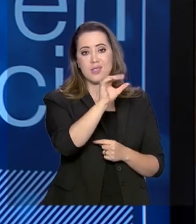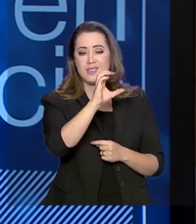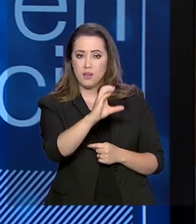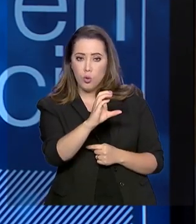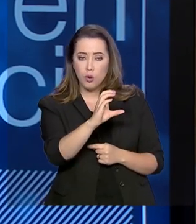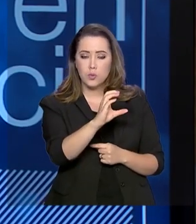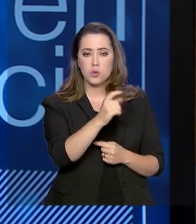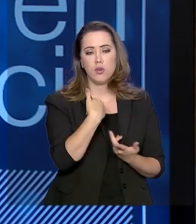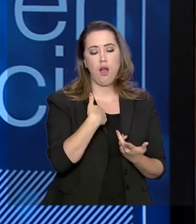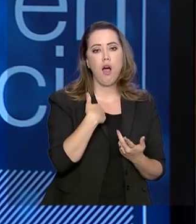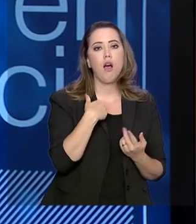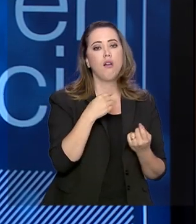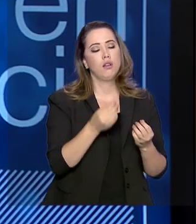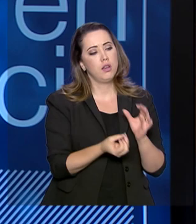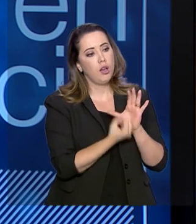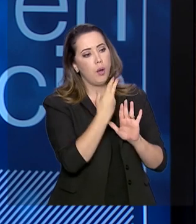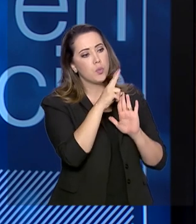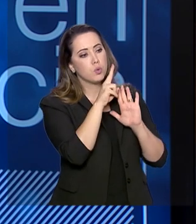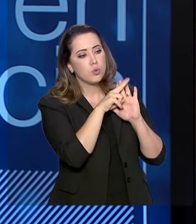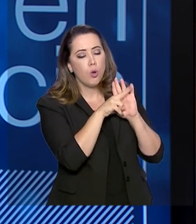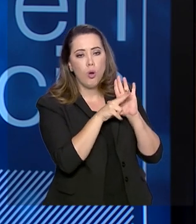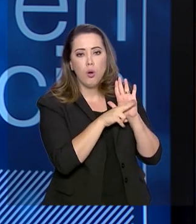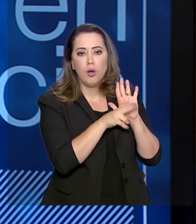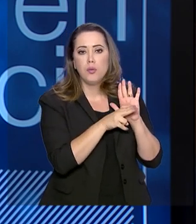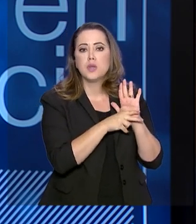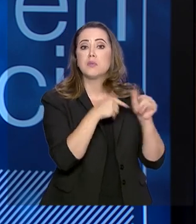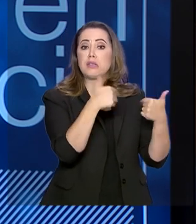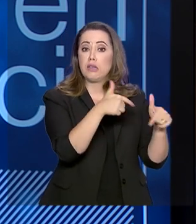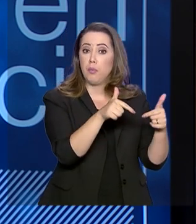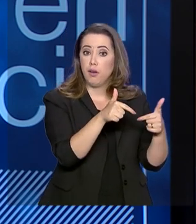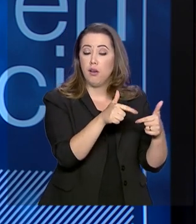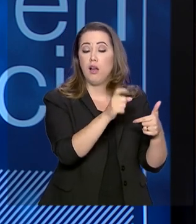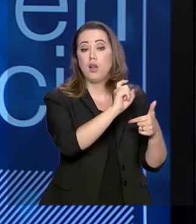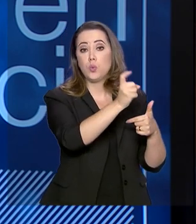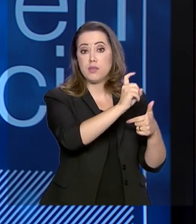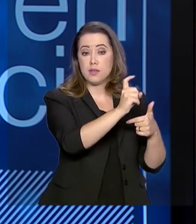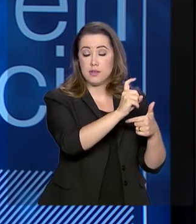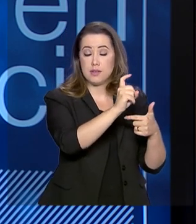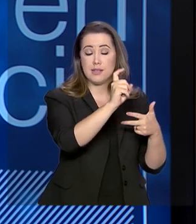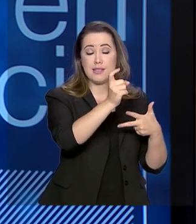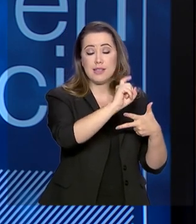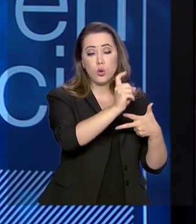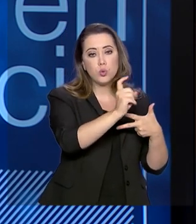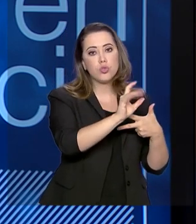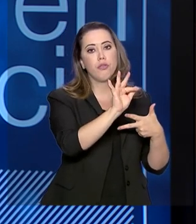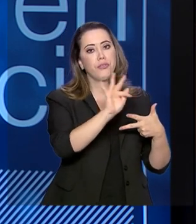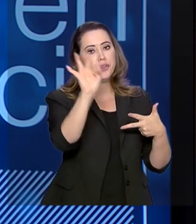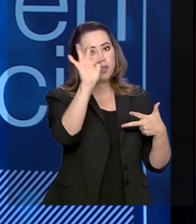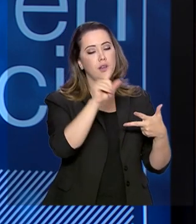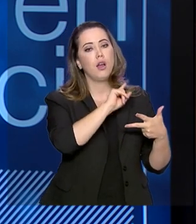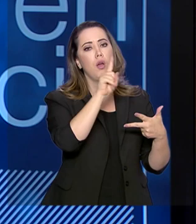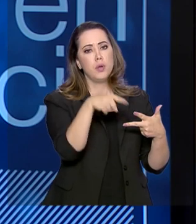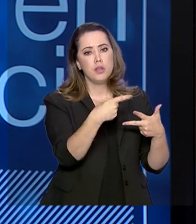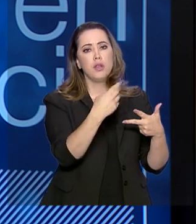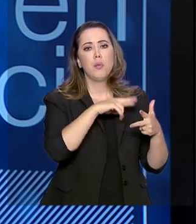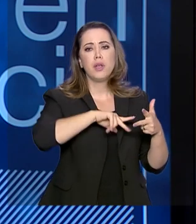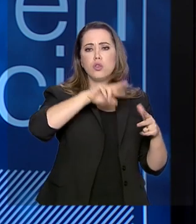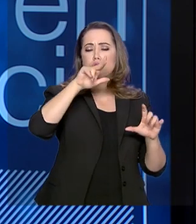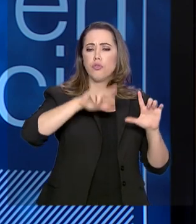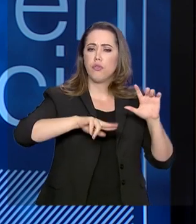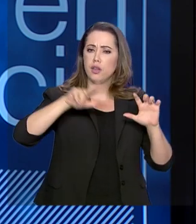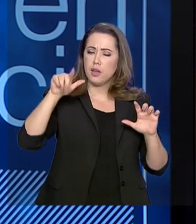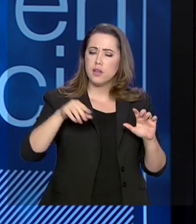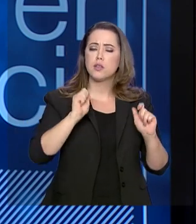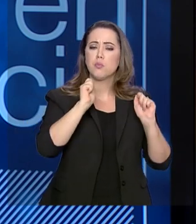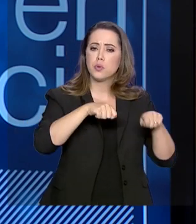ocupação de qualquer cargo ou função no Poder Executivo Federal. E flexibilizamos os mecanismos de gestão da